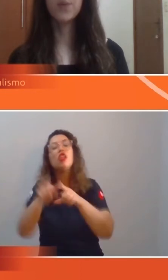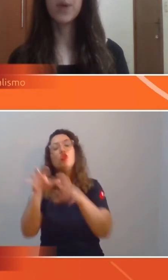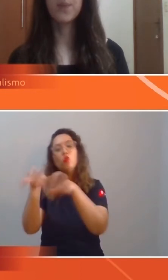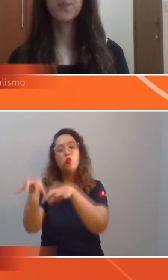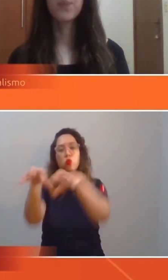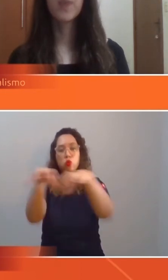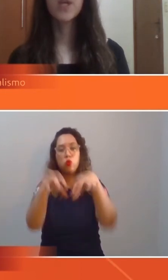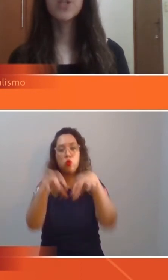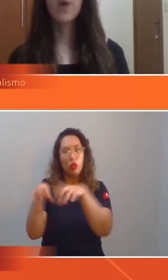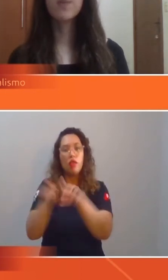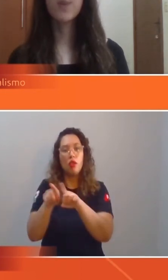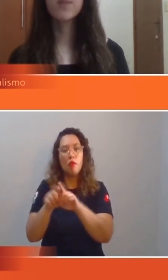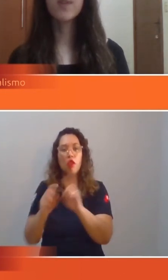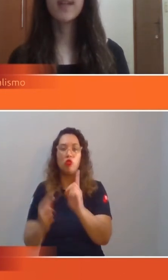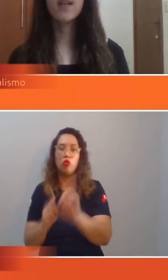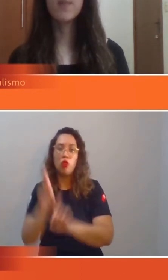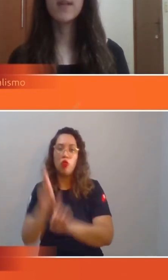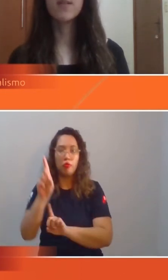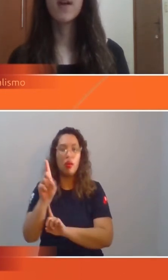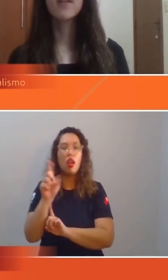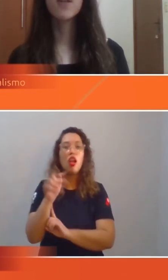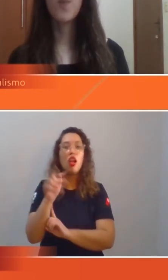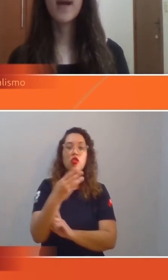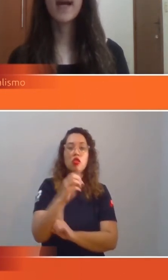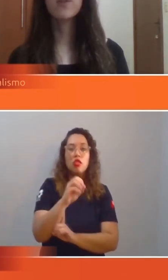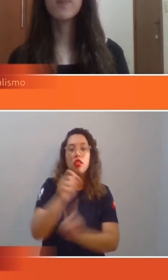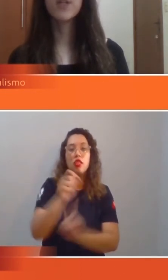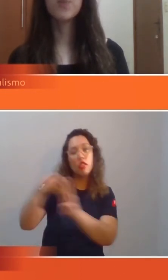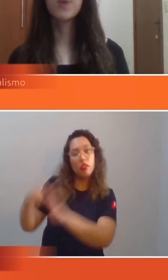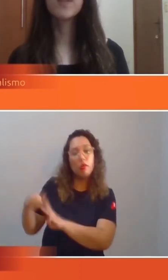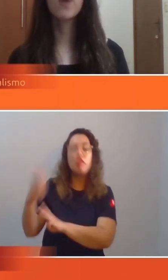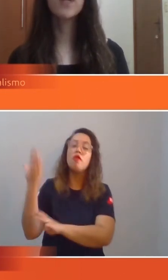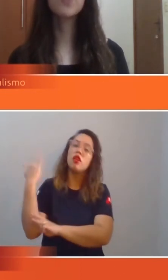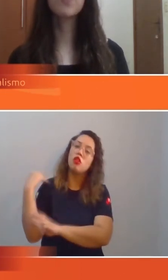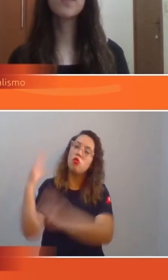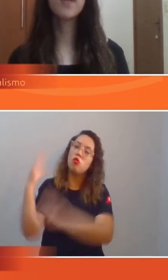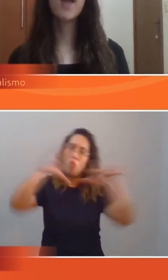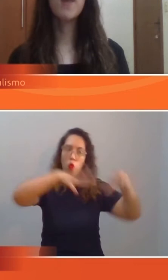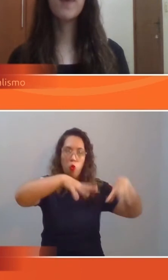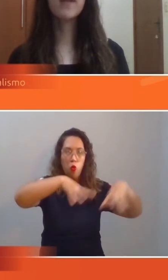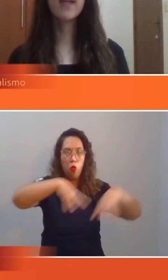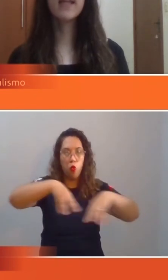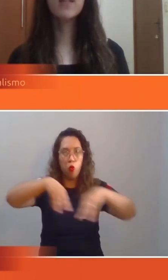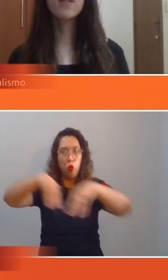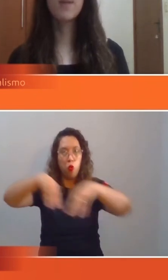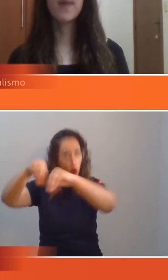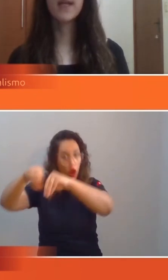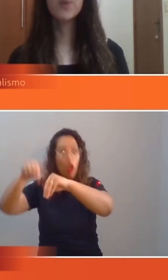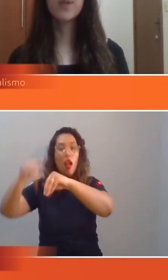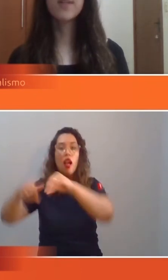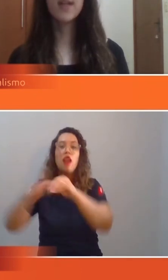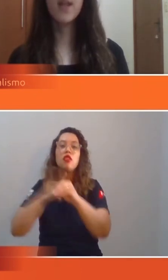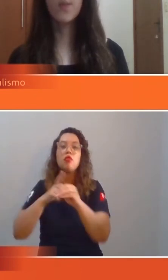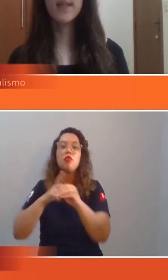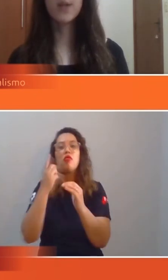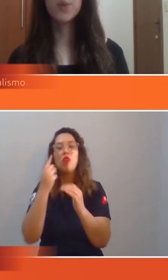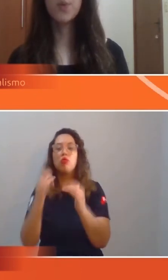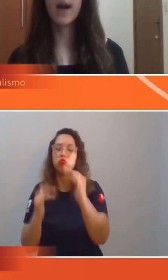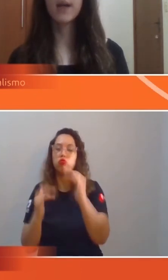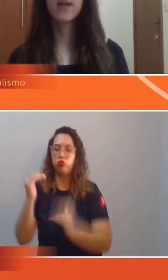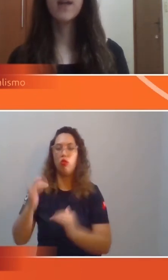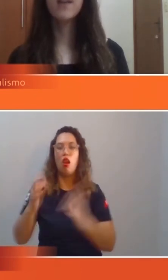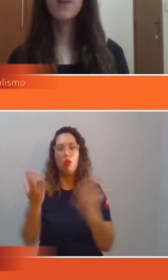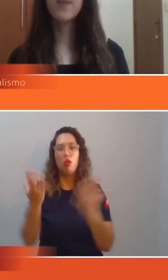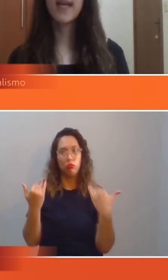temperatura. Já os próximos três meses serão marcados pela diminuição das chuvas e pela queda das temperaturas e da umidade